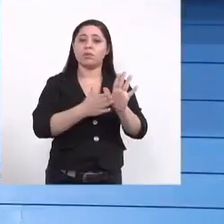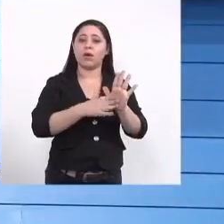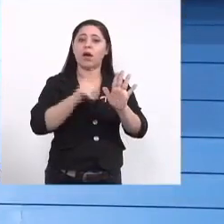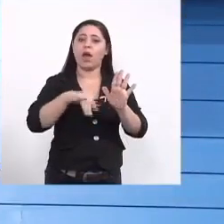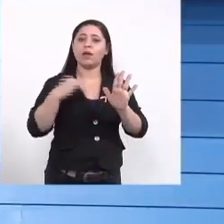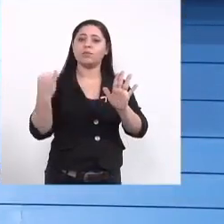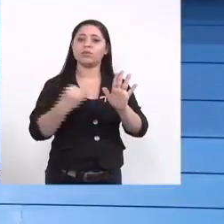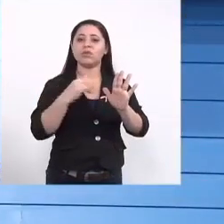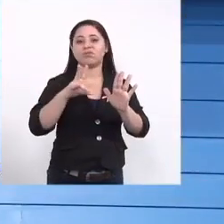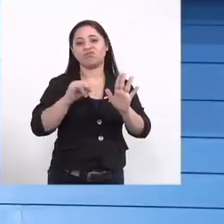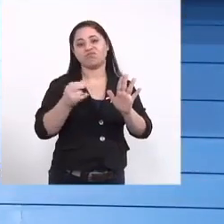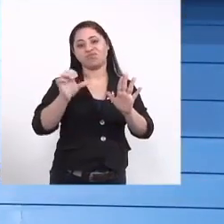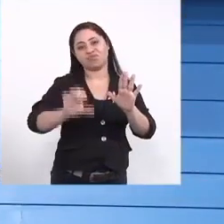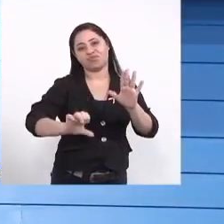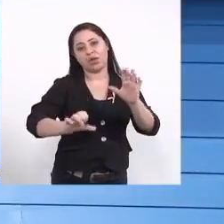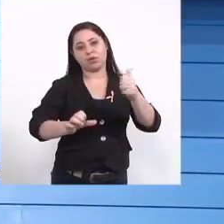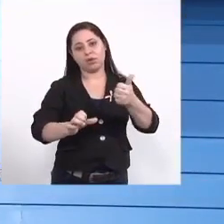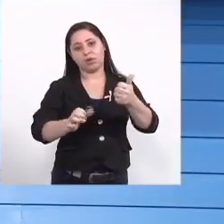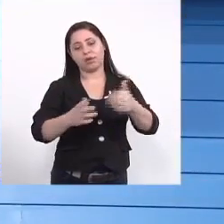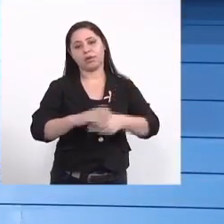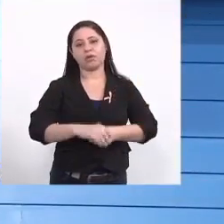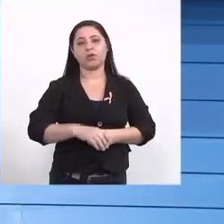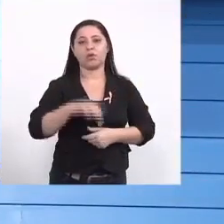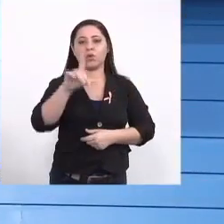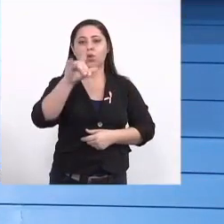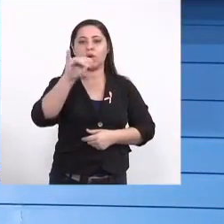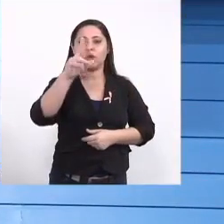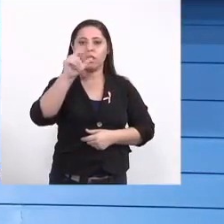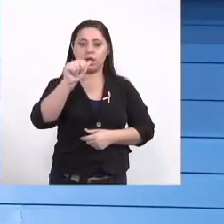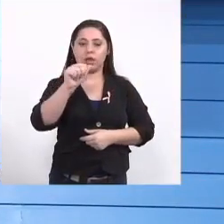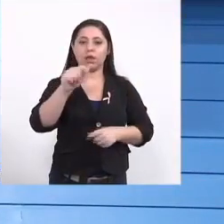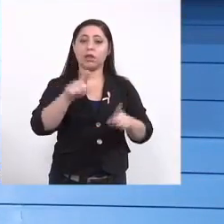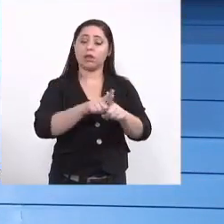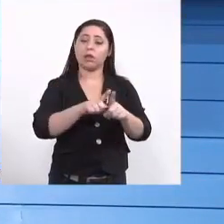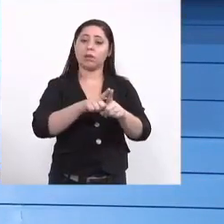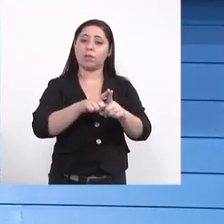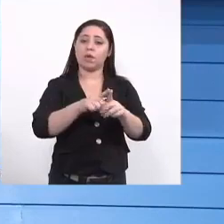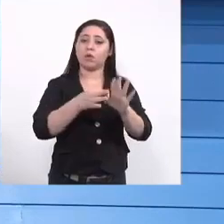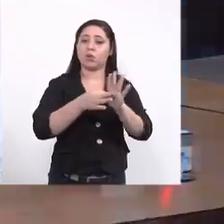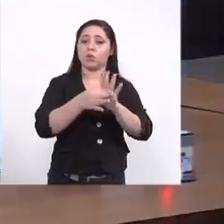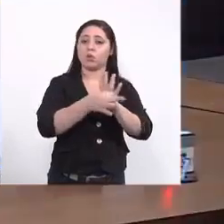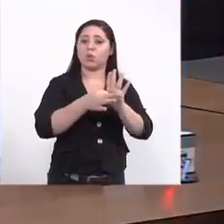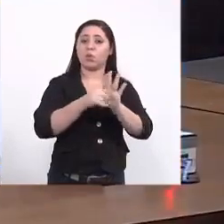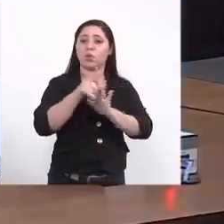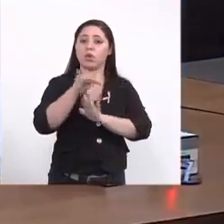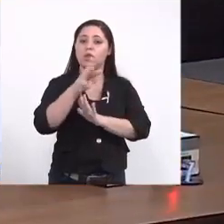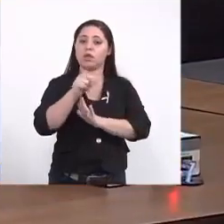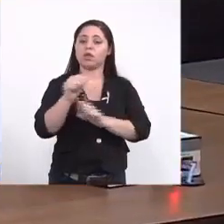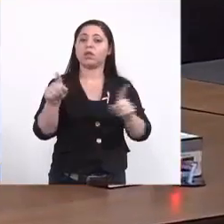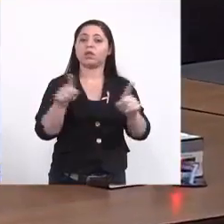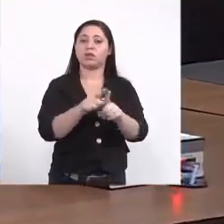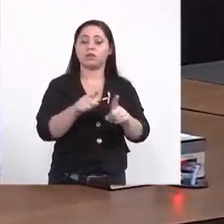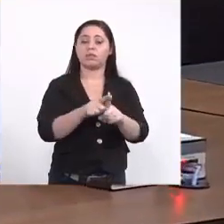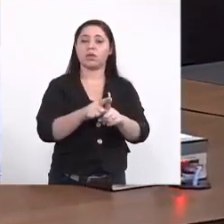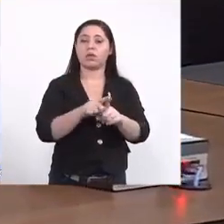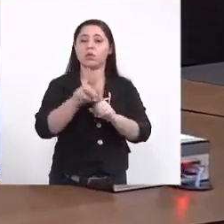daquela ação e outra coisa no caso do Lira que foi comentado aqui também o Lira também pega